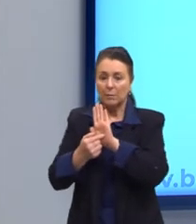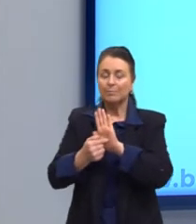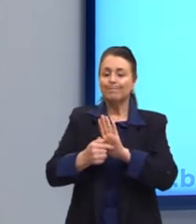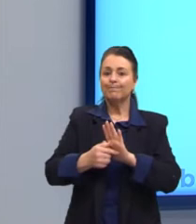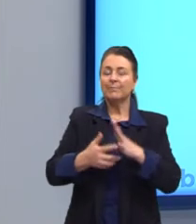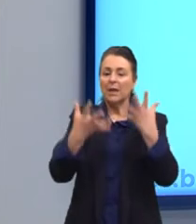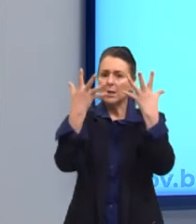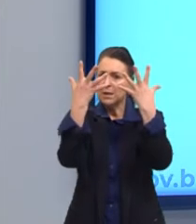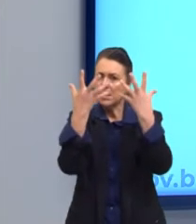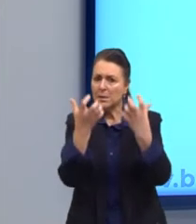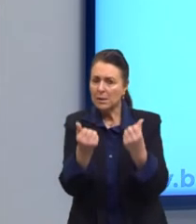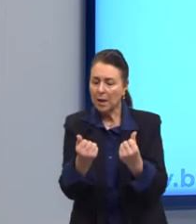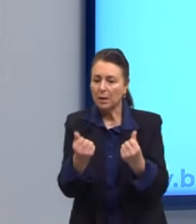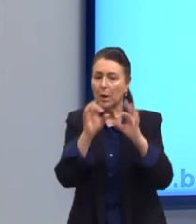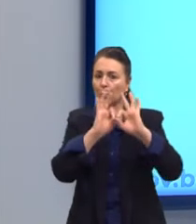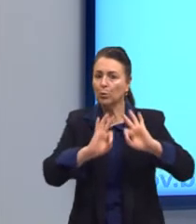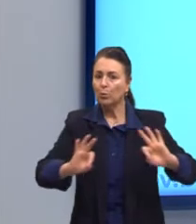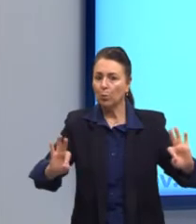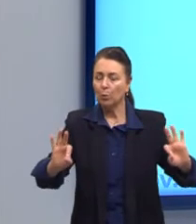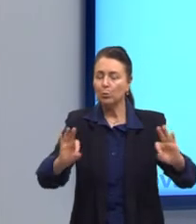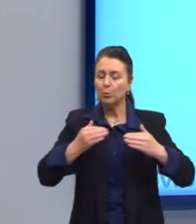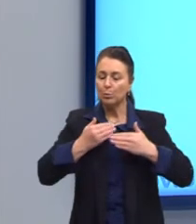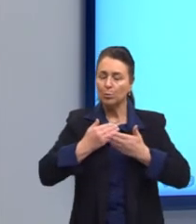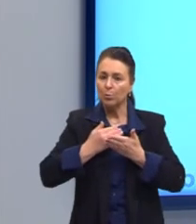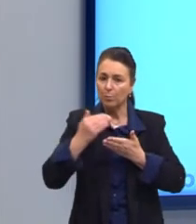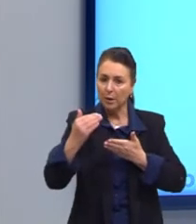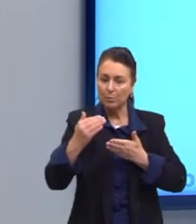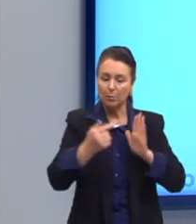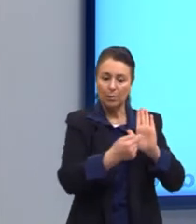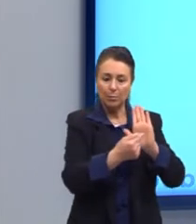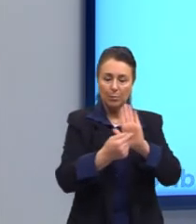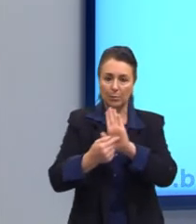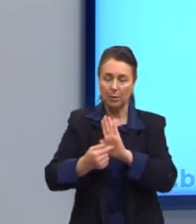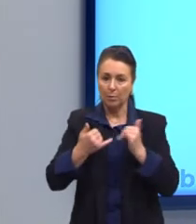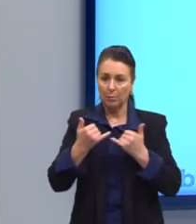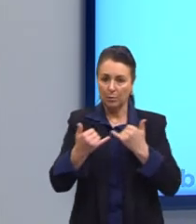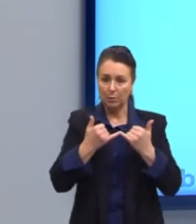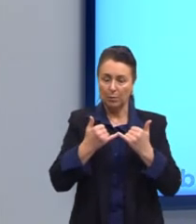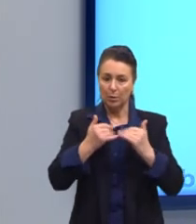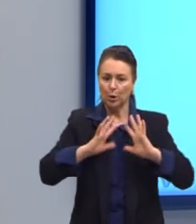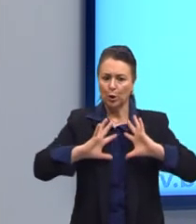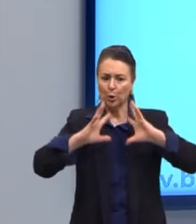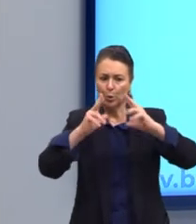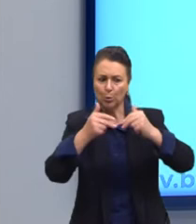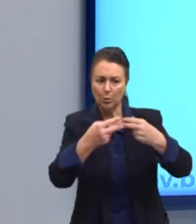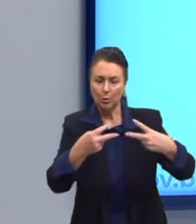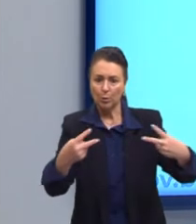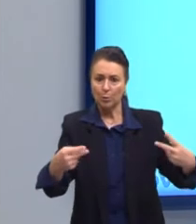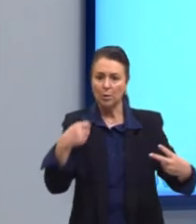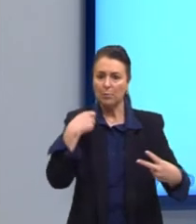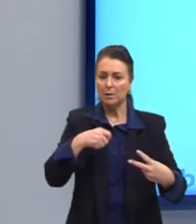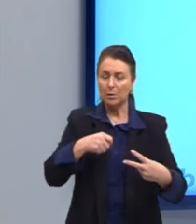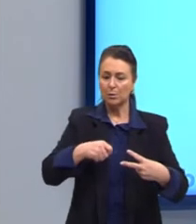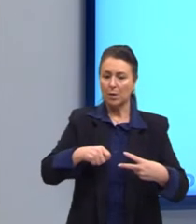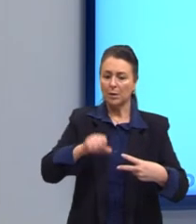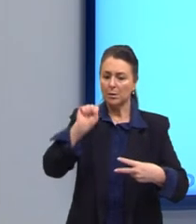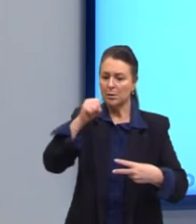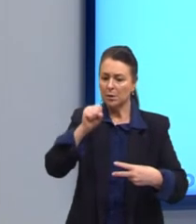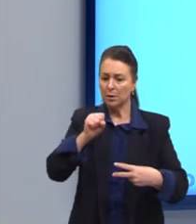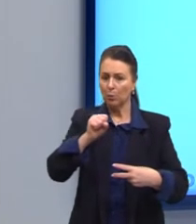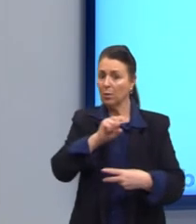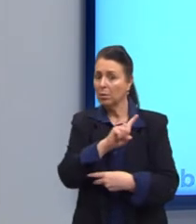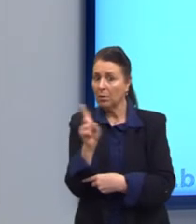comuns das quais todos partem para demonstrar. Por exemplo, que todas as coisas devem ser afirmadas ou